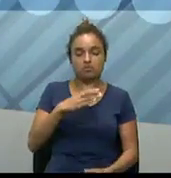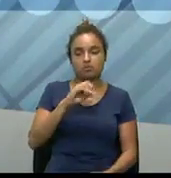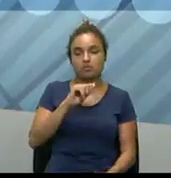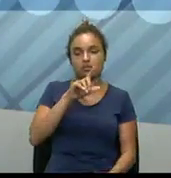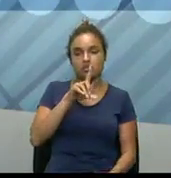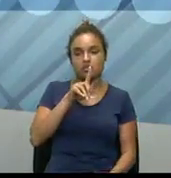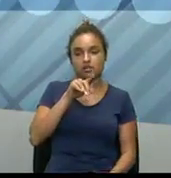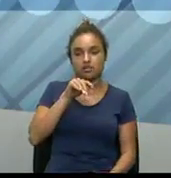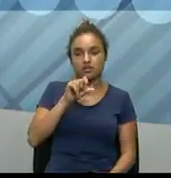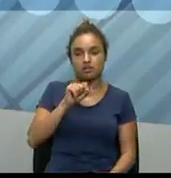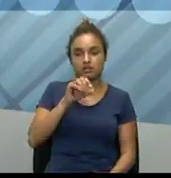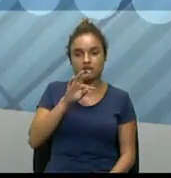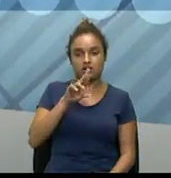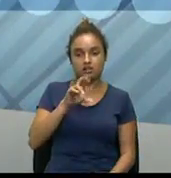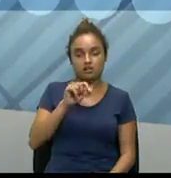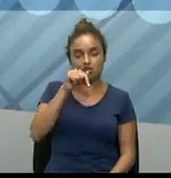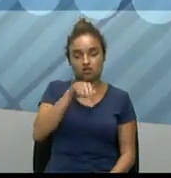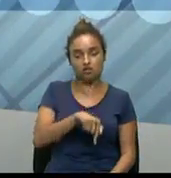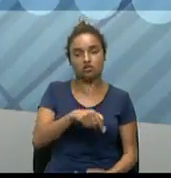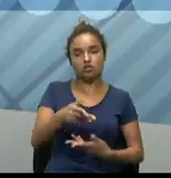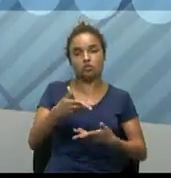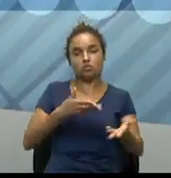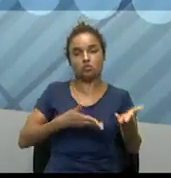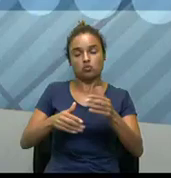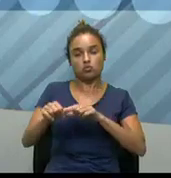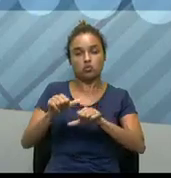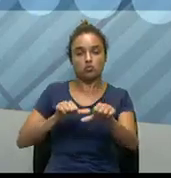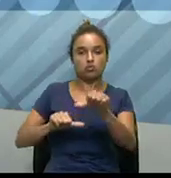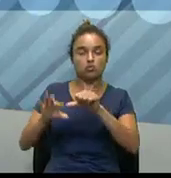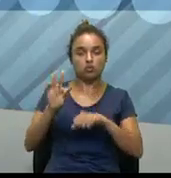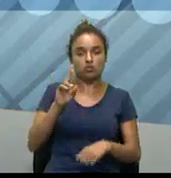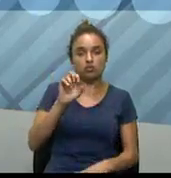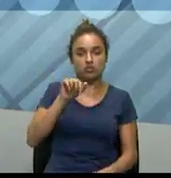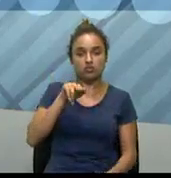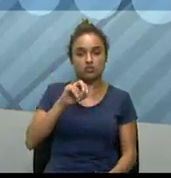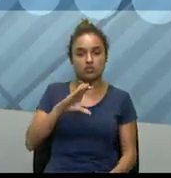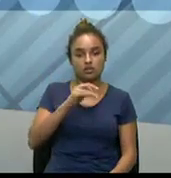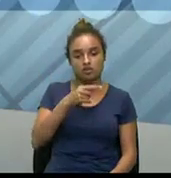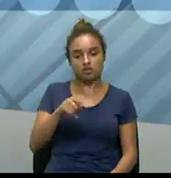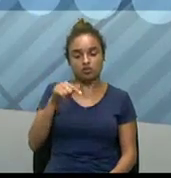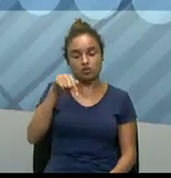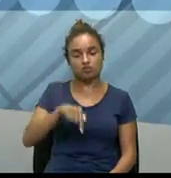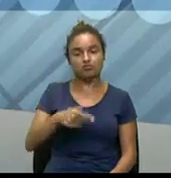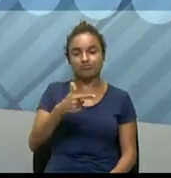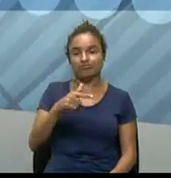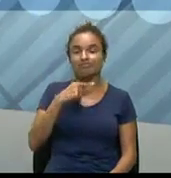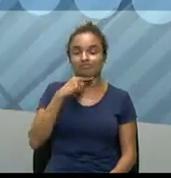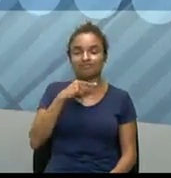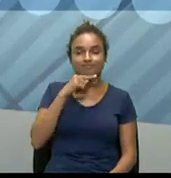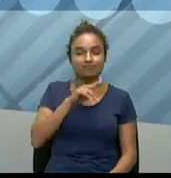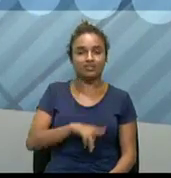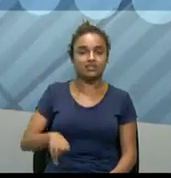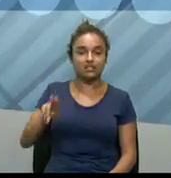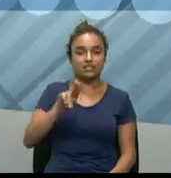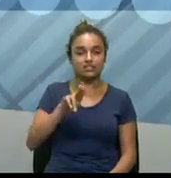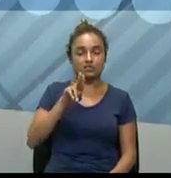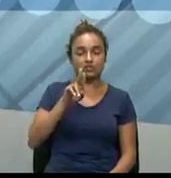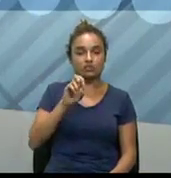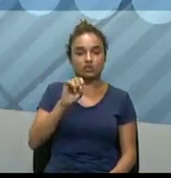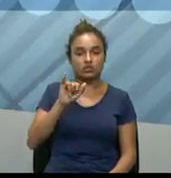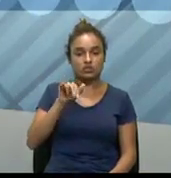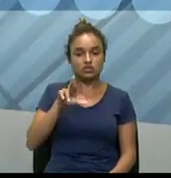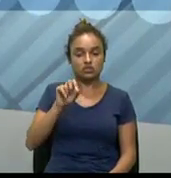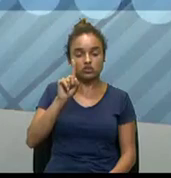Na hora da transação, não há identificação dos usuários, né? Porém, essa